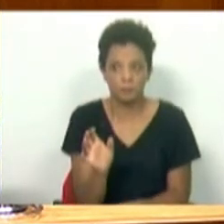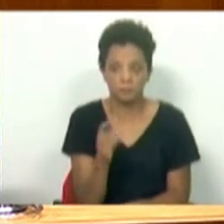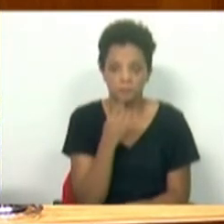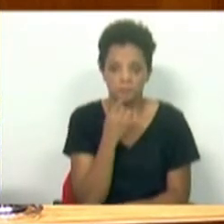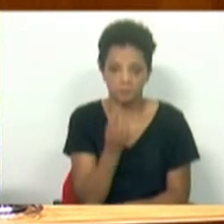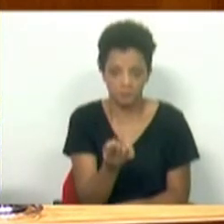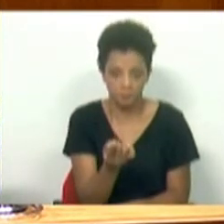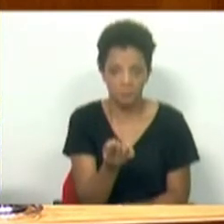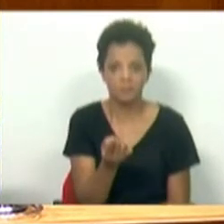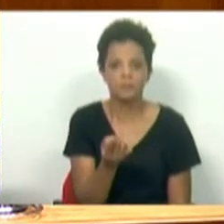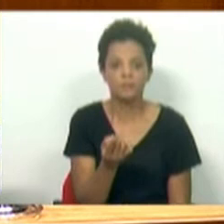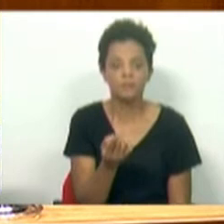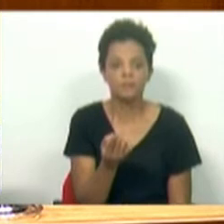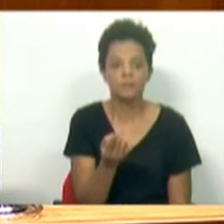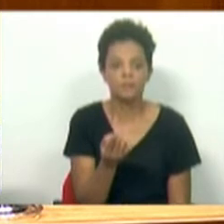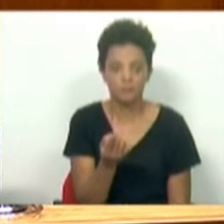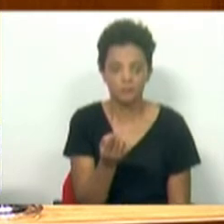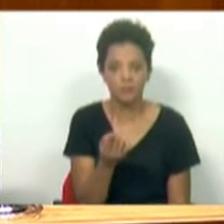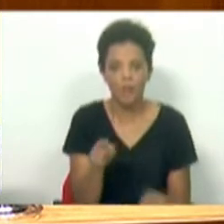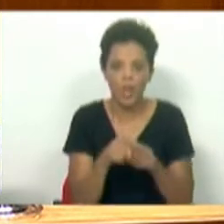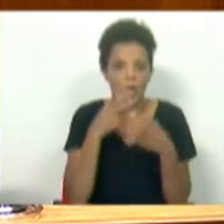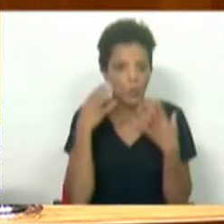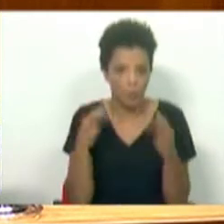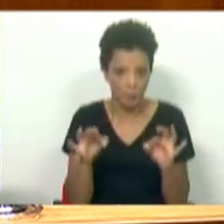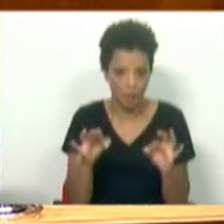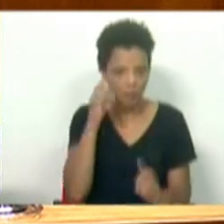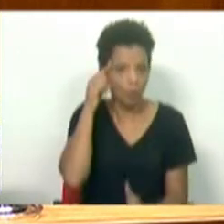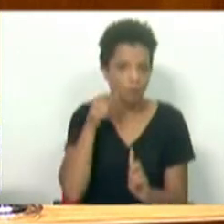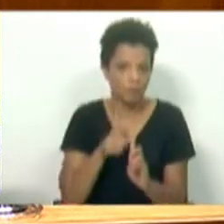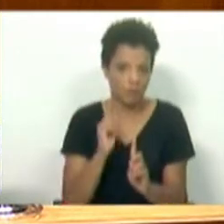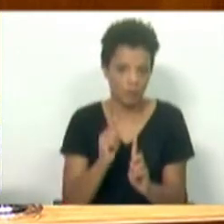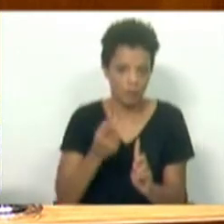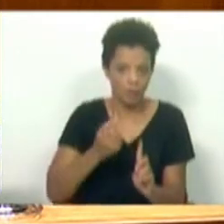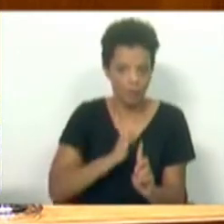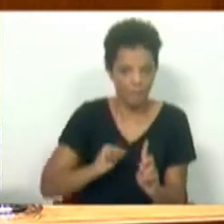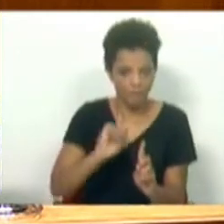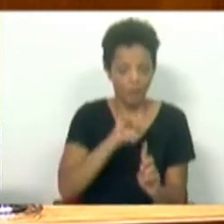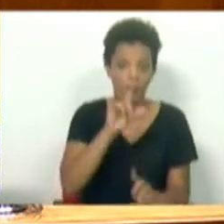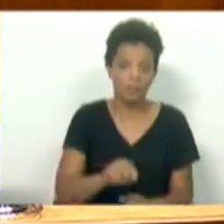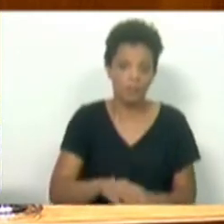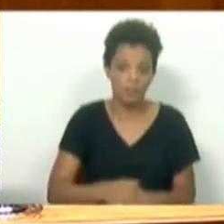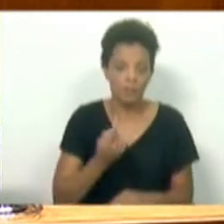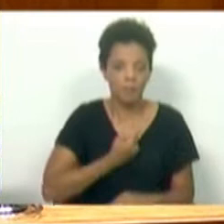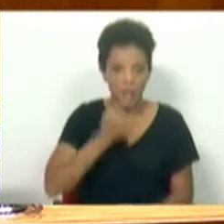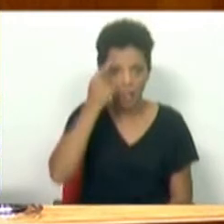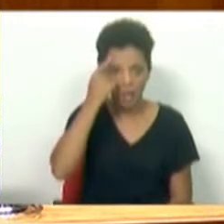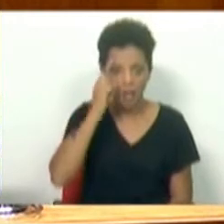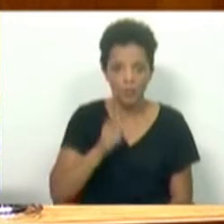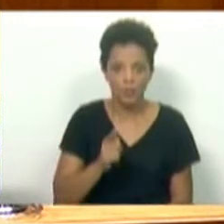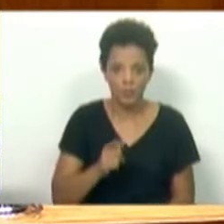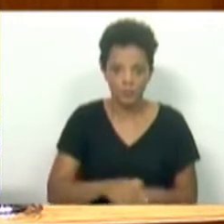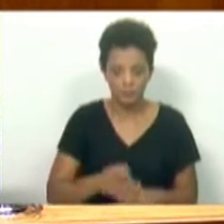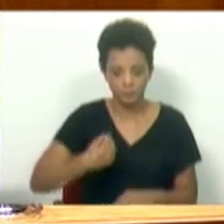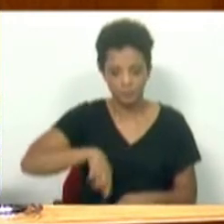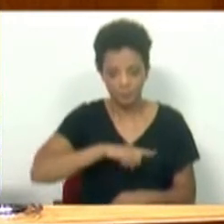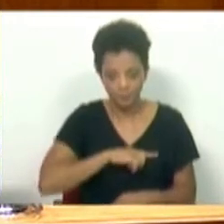por assim dizer, com normalidade, que é isso que nós pretendemos, mas também temos que ter a consciência de que